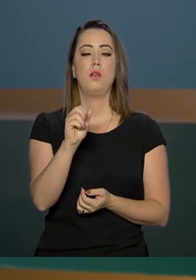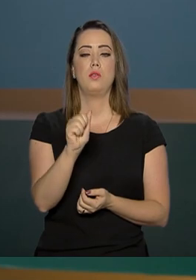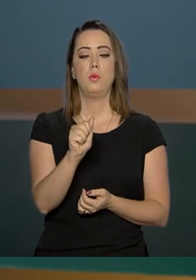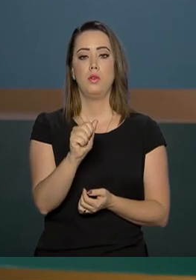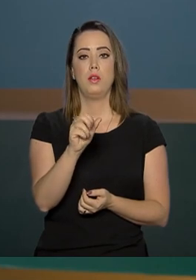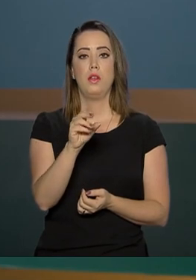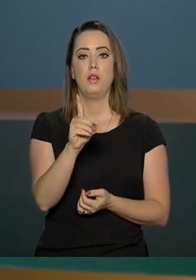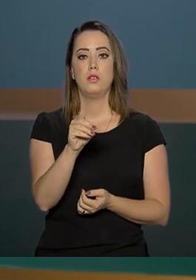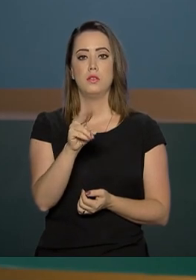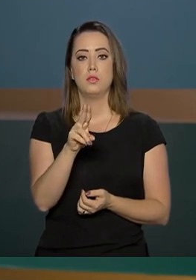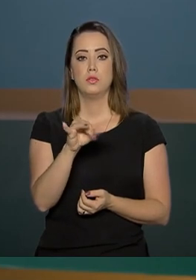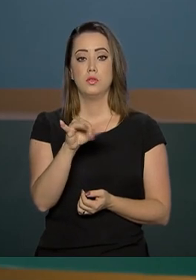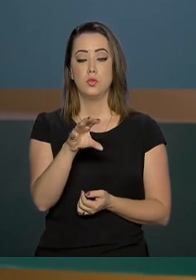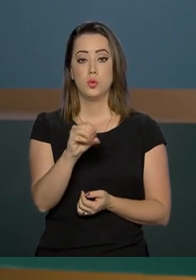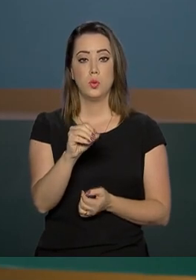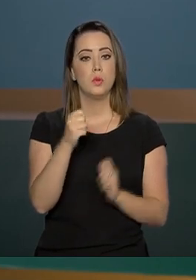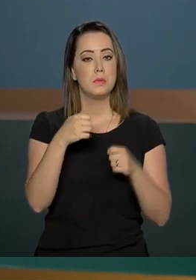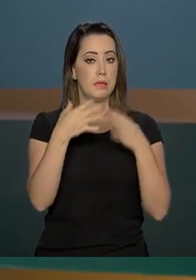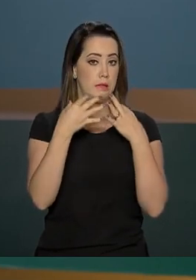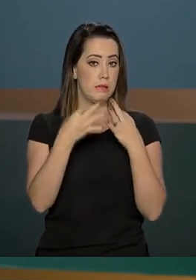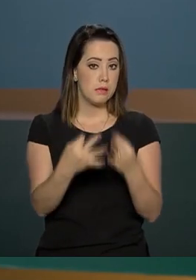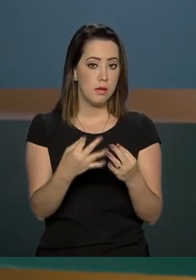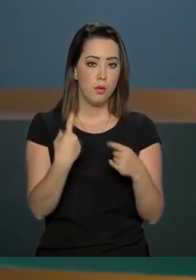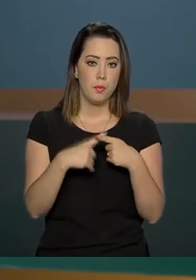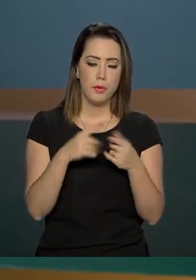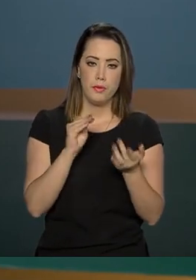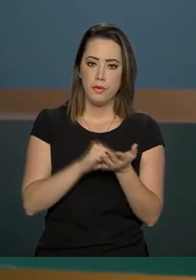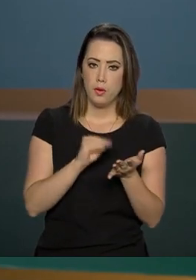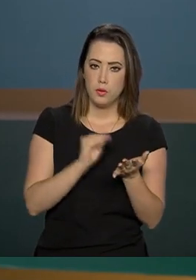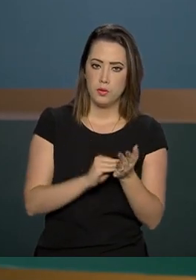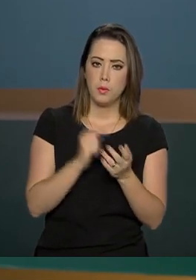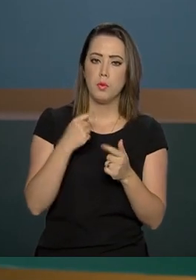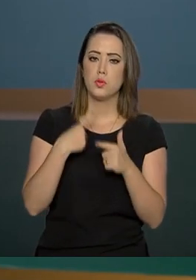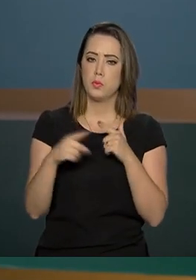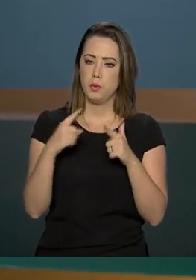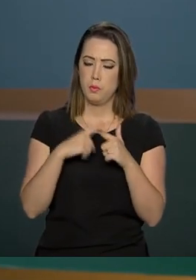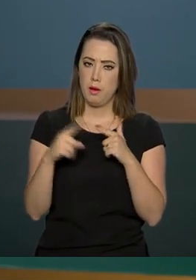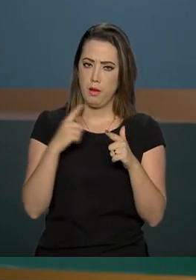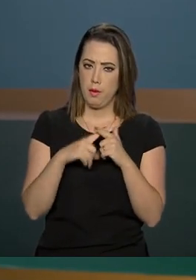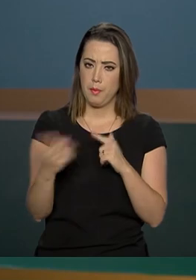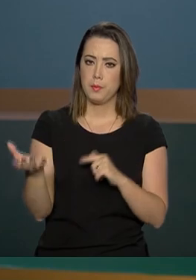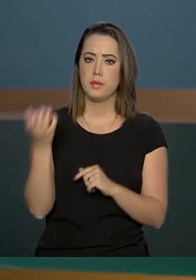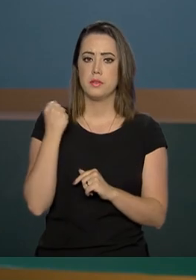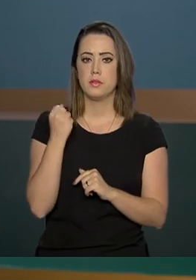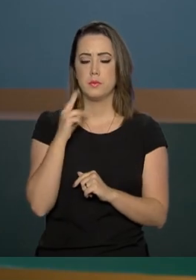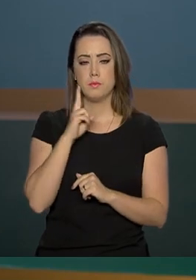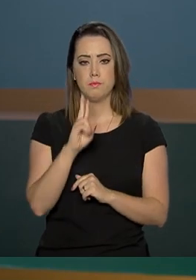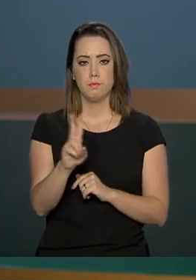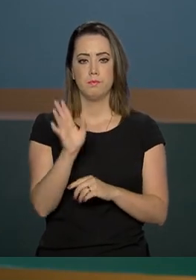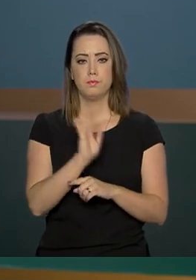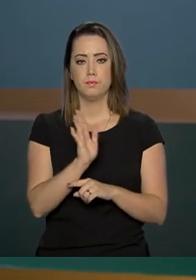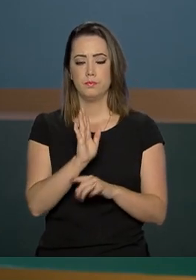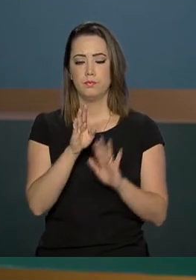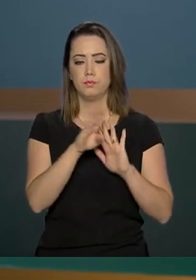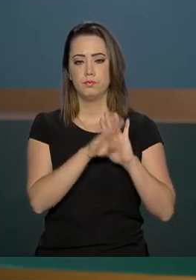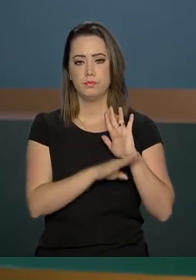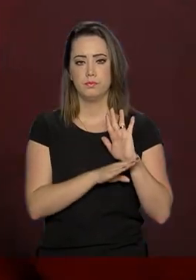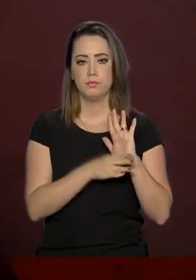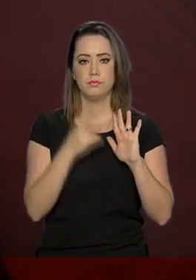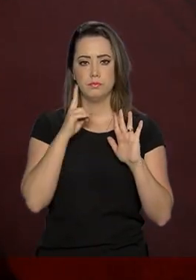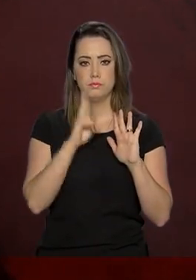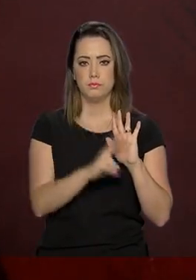Governo Federal deve ficar atento. A falta desse procedimento pode causar a suspensão do benefício. Veja na reportagem.